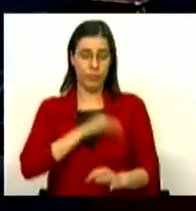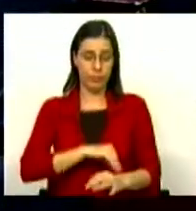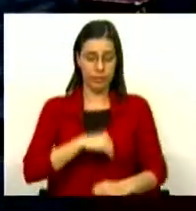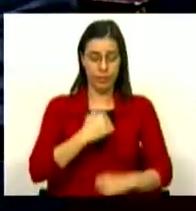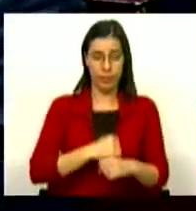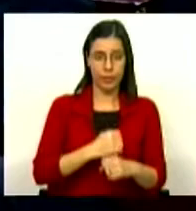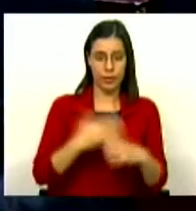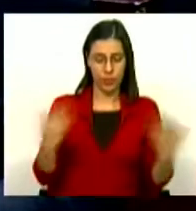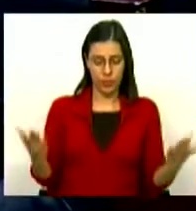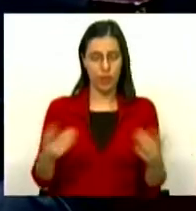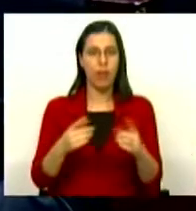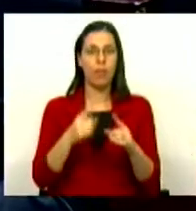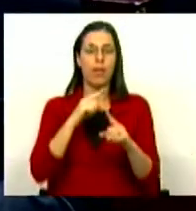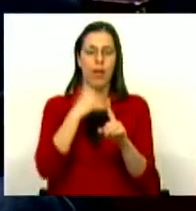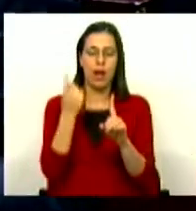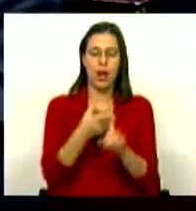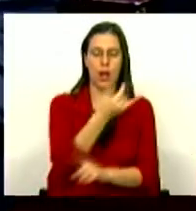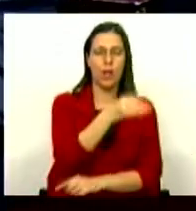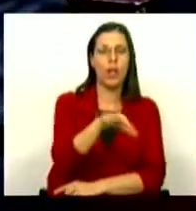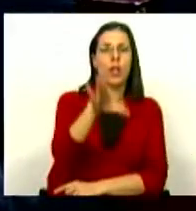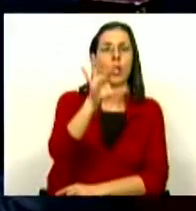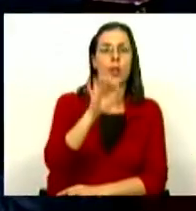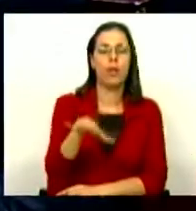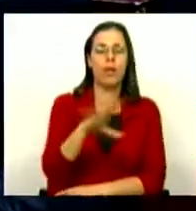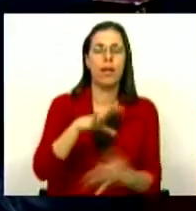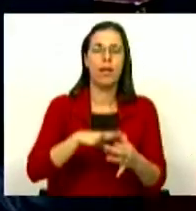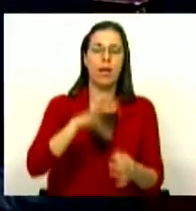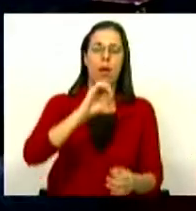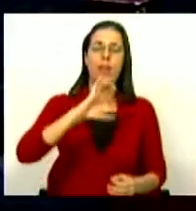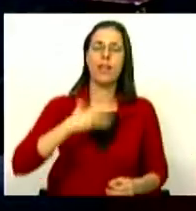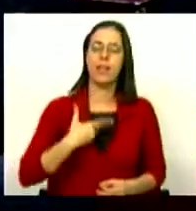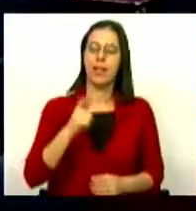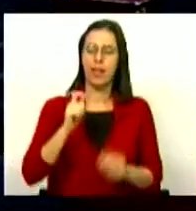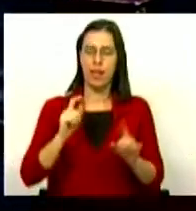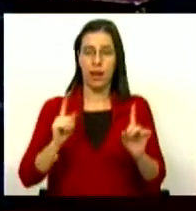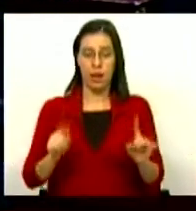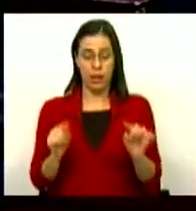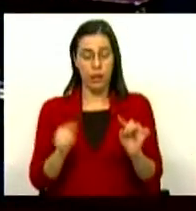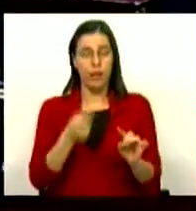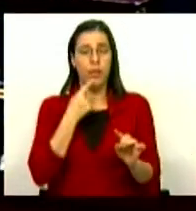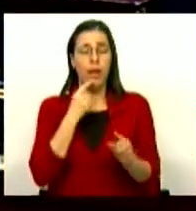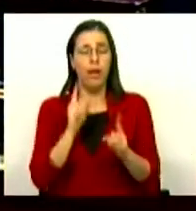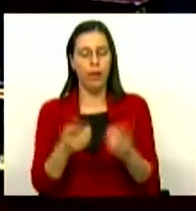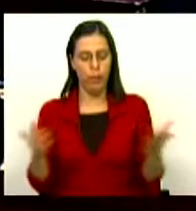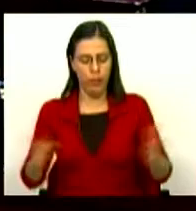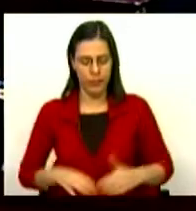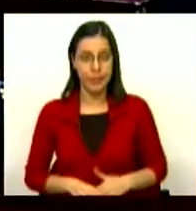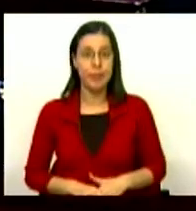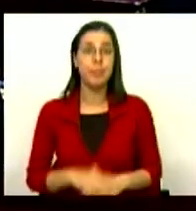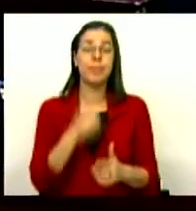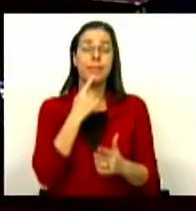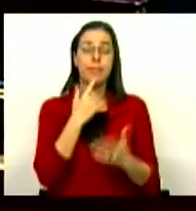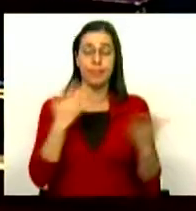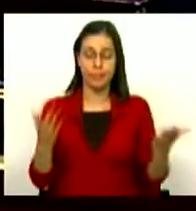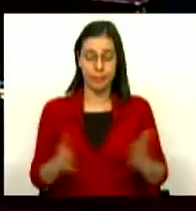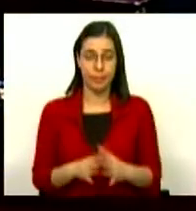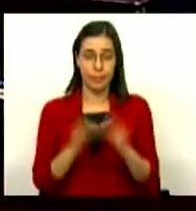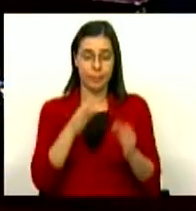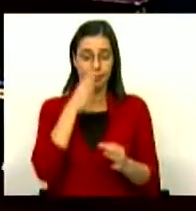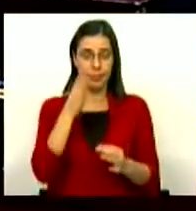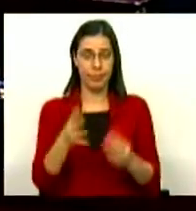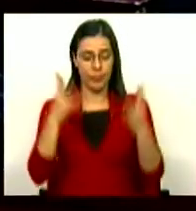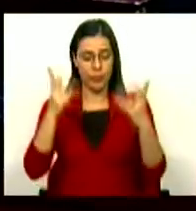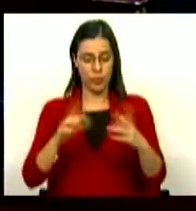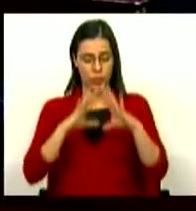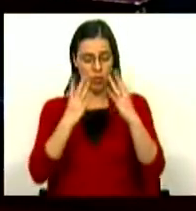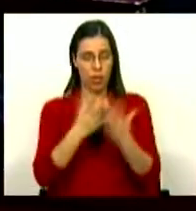do trabalho no ano de 2018, no âmbito da OCDE. E isso significa o quê, Sr. Ministro? Significa, como diz a Conta Geral